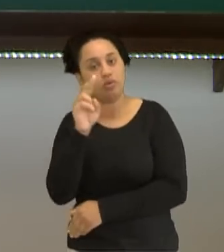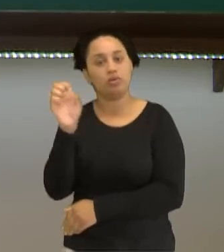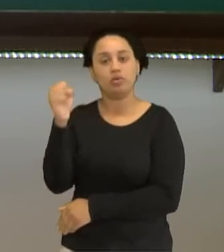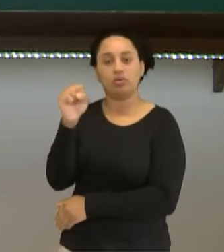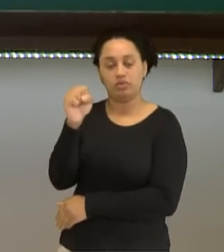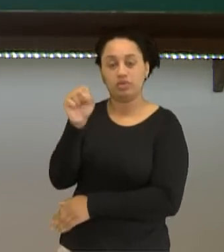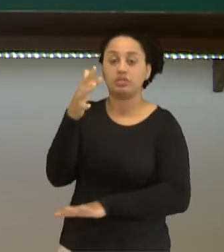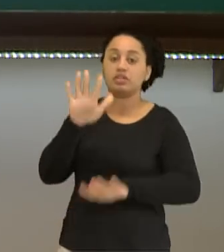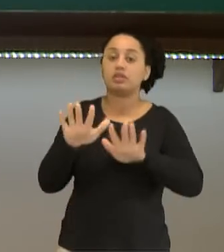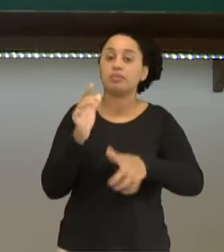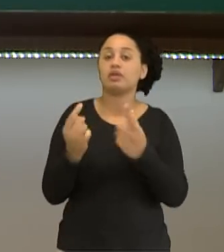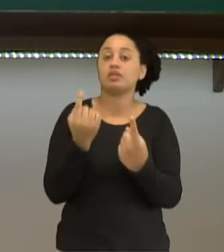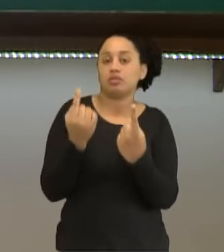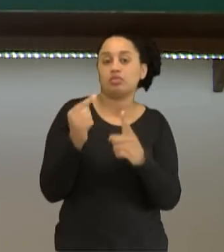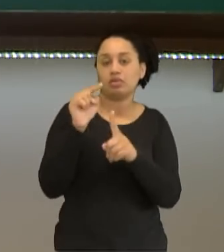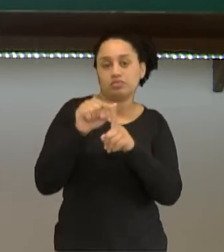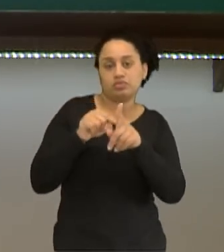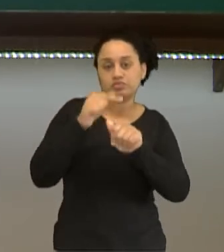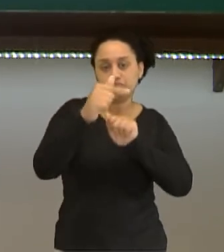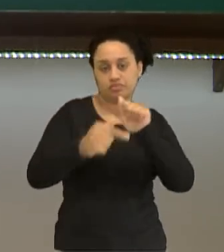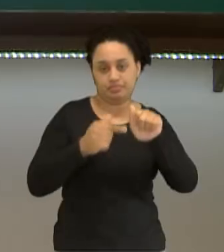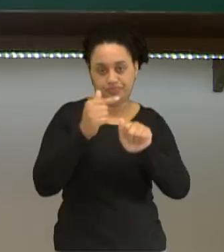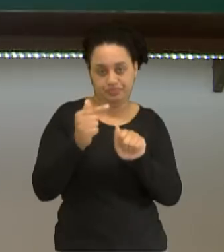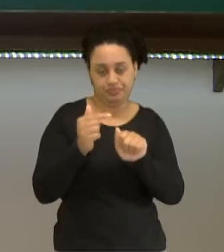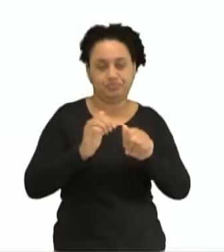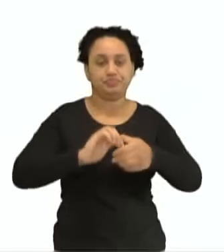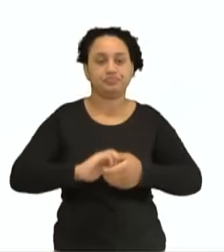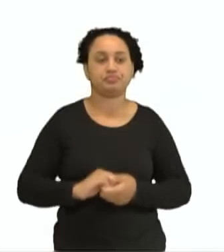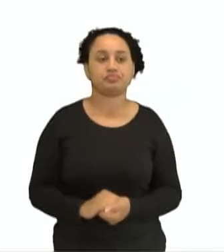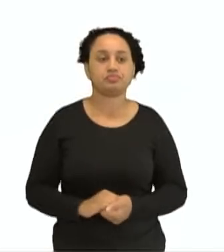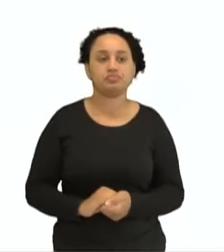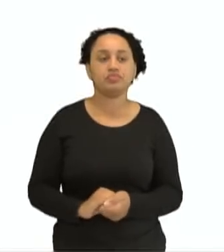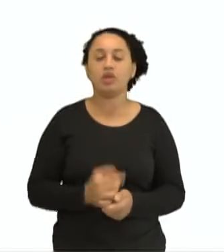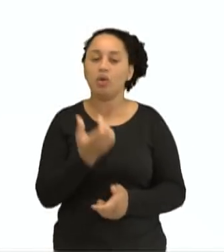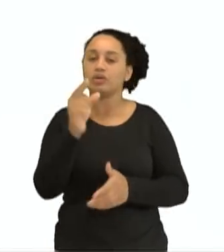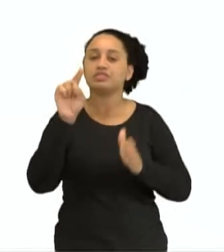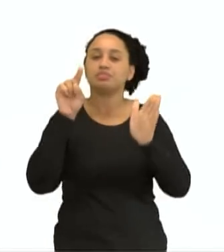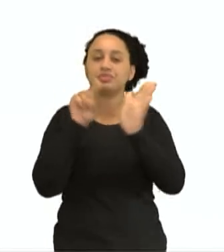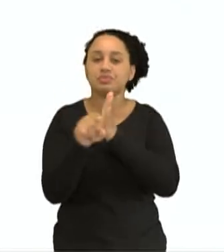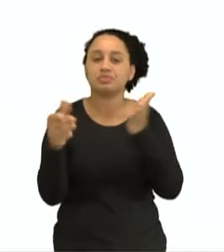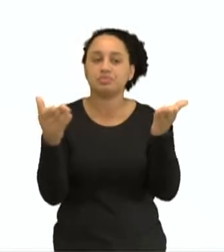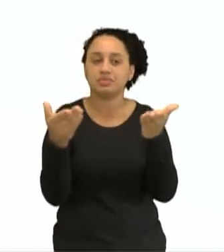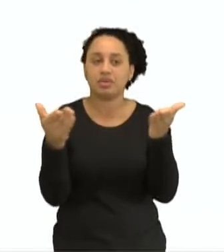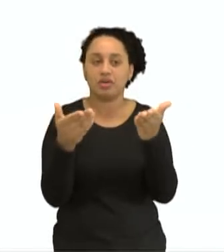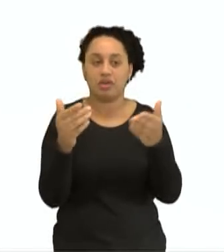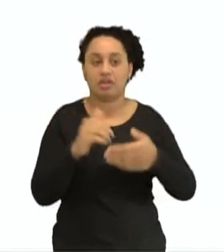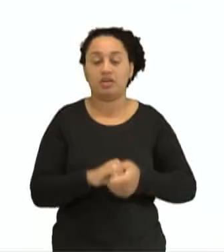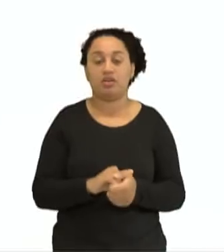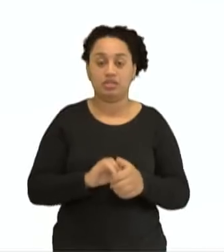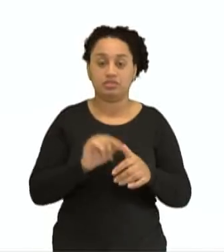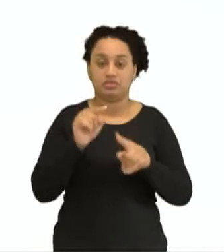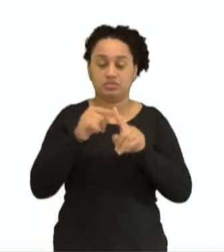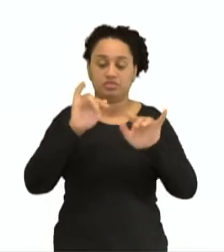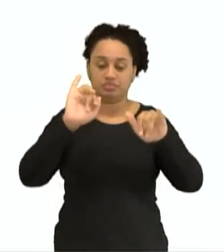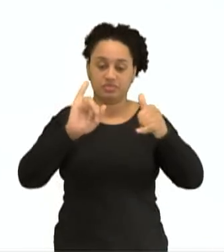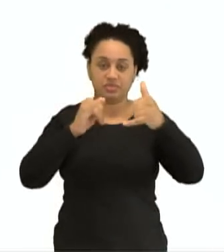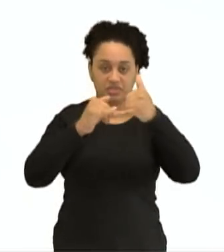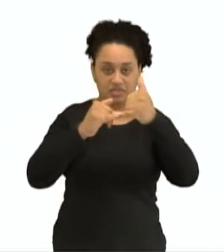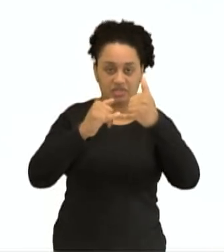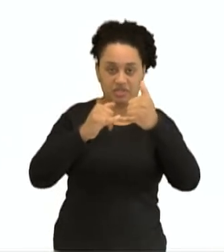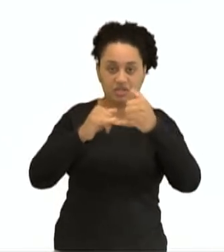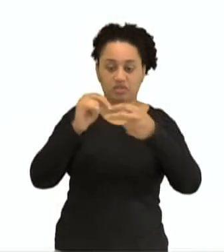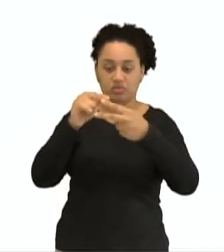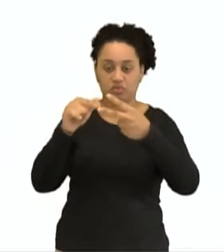dependendo do tipo de átomo, tá bom? Vamos lá, mais uma coisa. Da ligação iônica entre o cloro e o